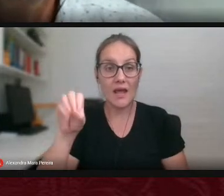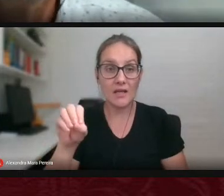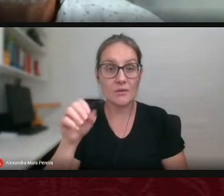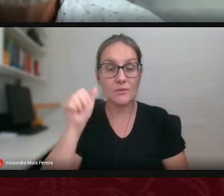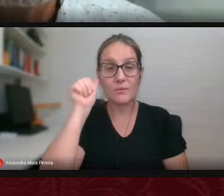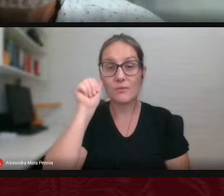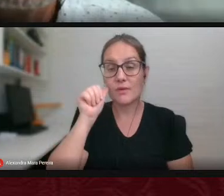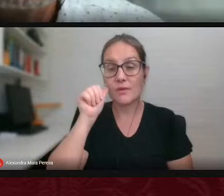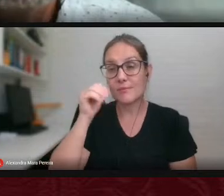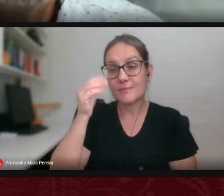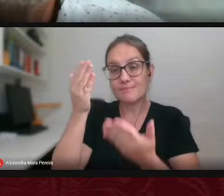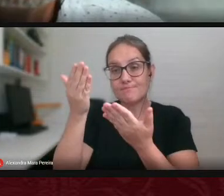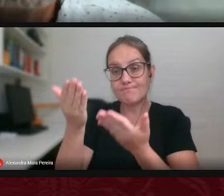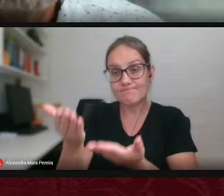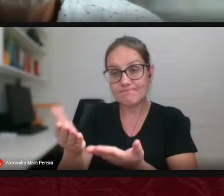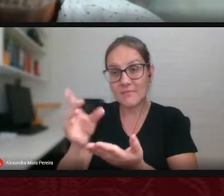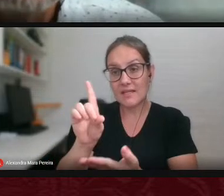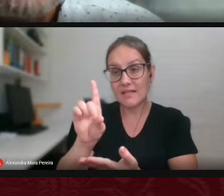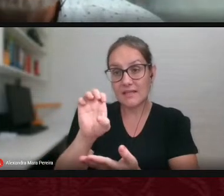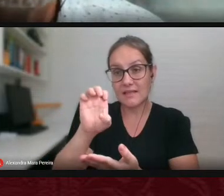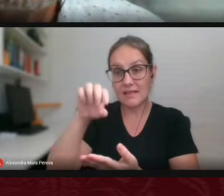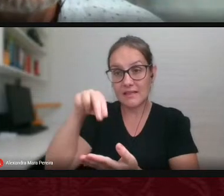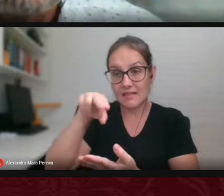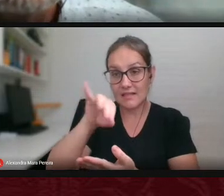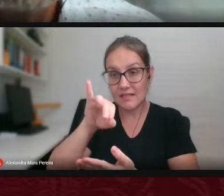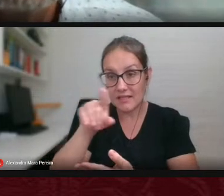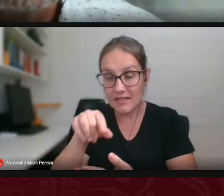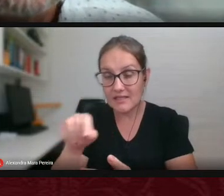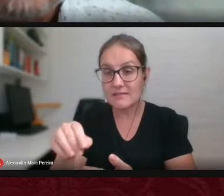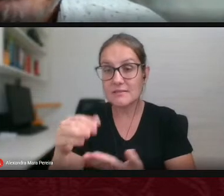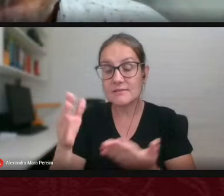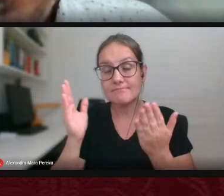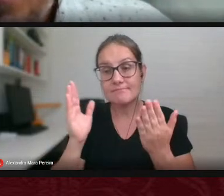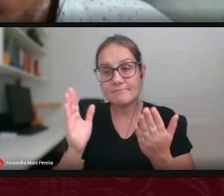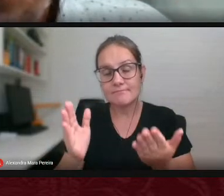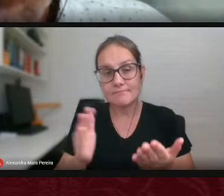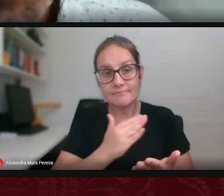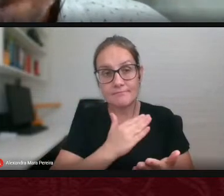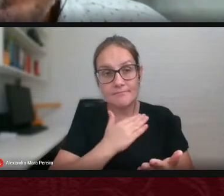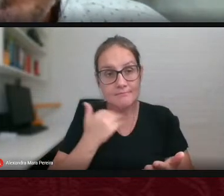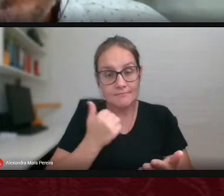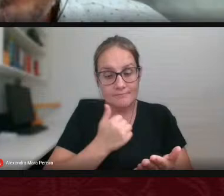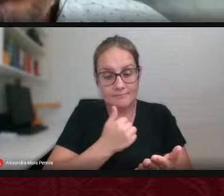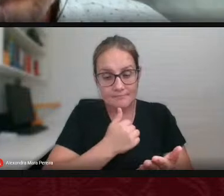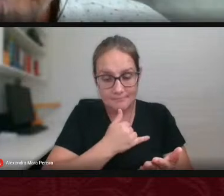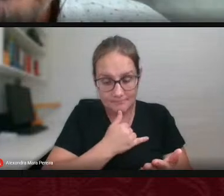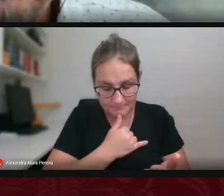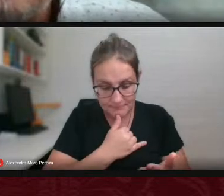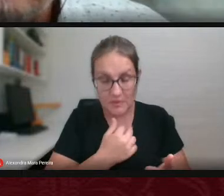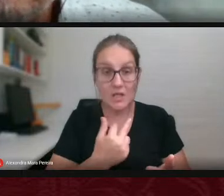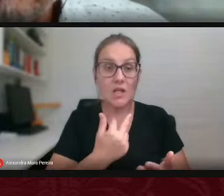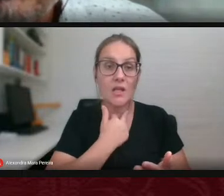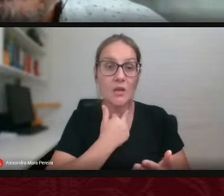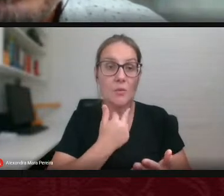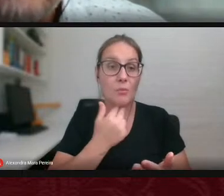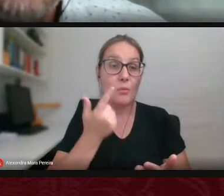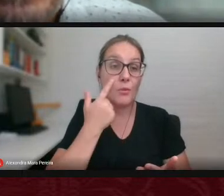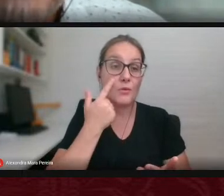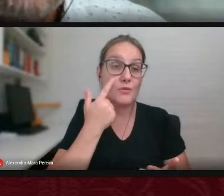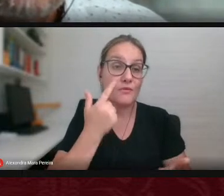que não se encontra mais entre nós que não pôde ver o livro